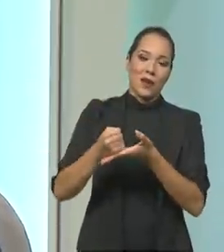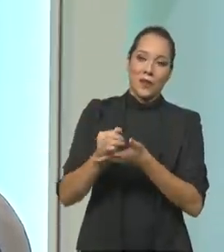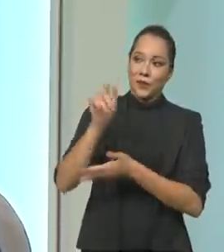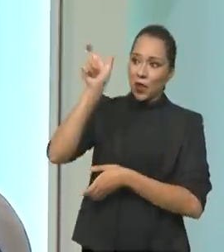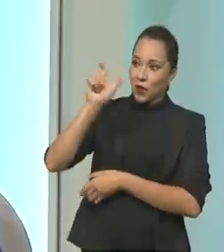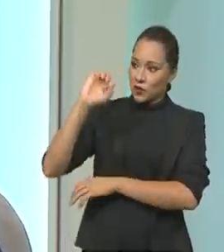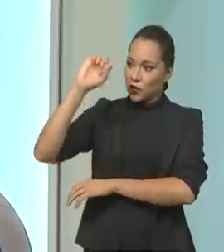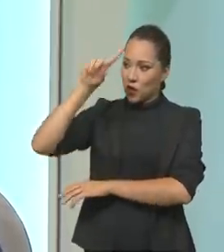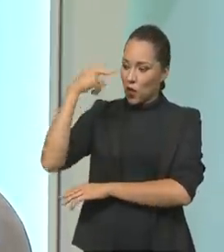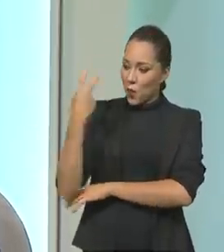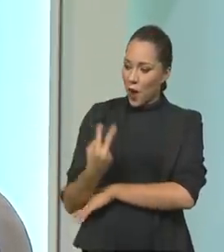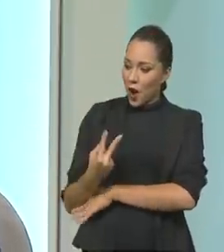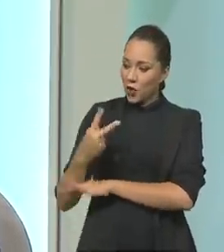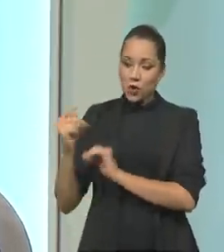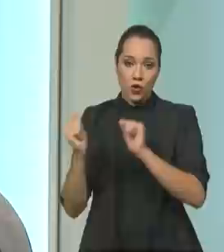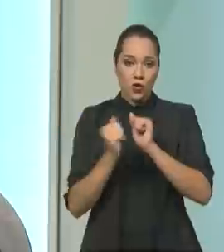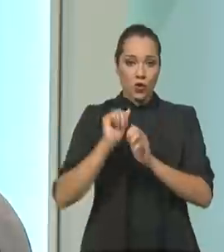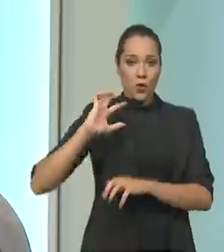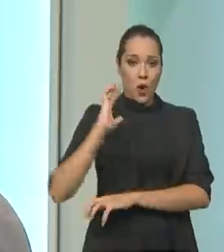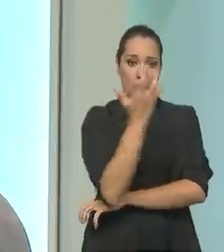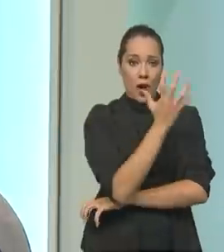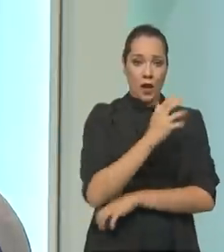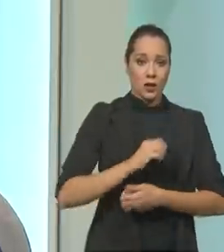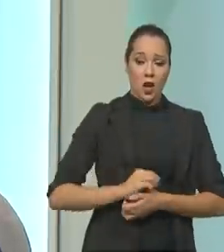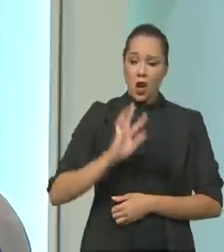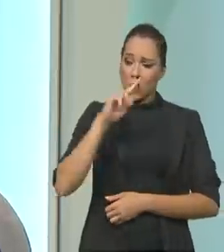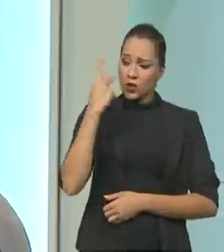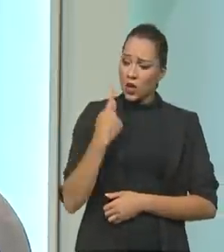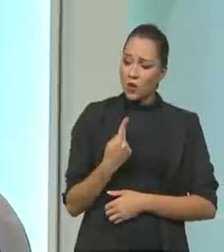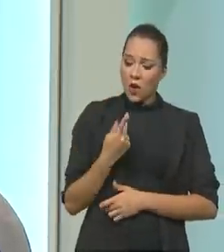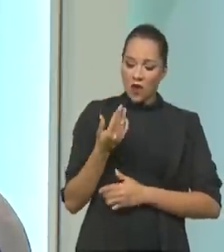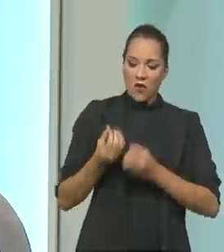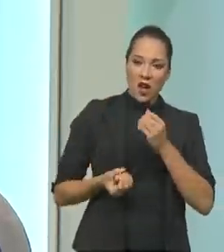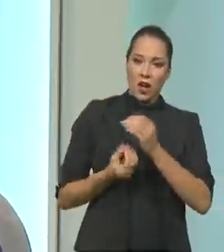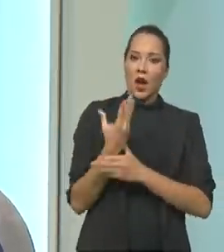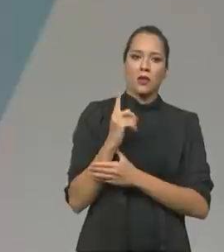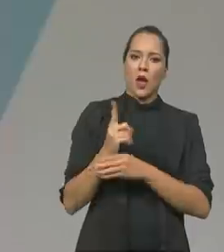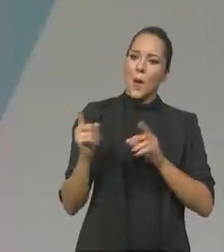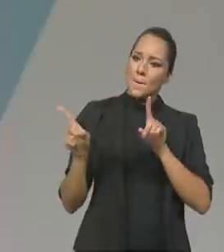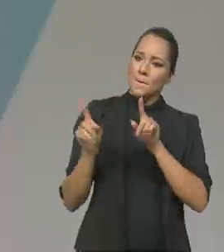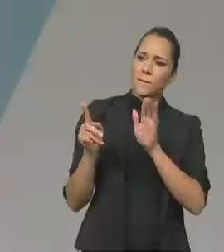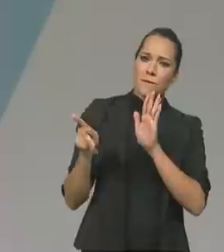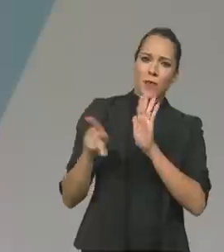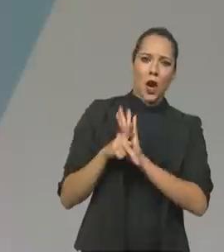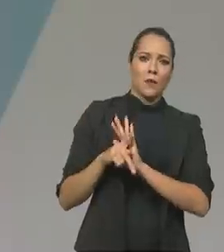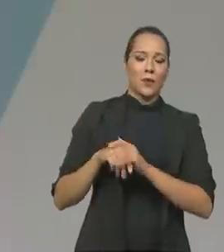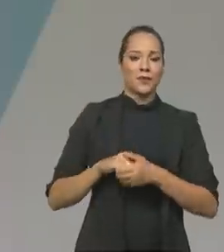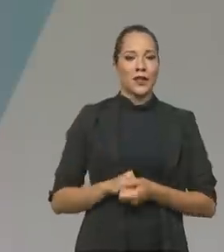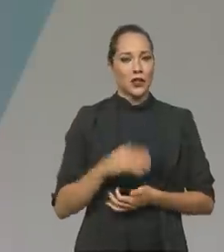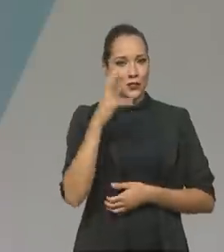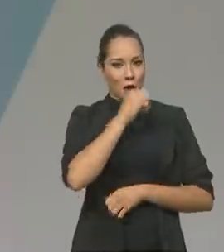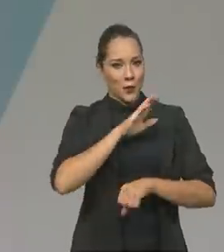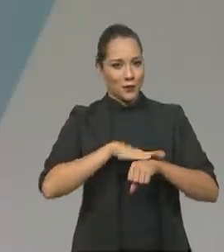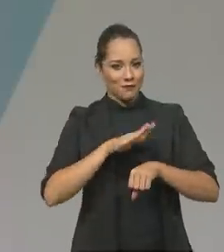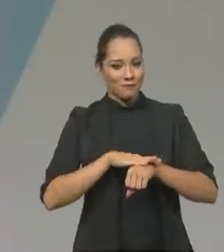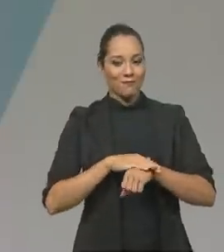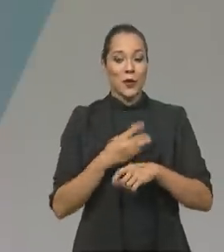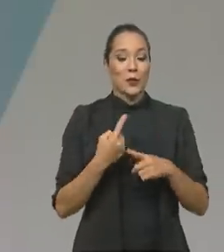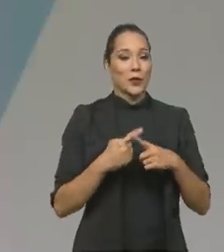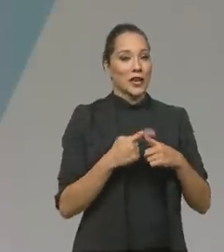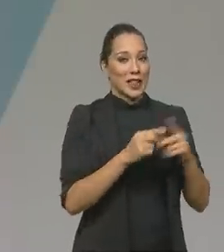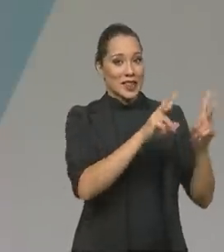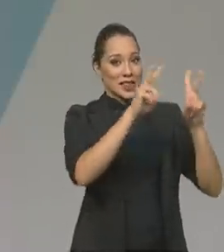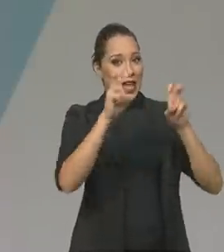homem ao meio ambiente. Porque o homem faz parte do meio, o homem não foi criado em laboratório. Ministro, vamos para um rápido intervalo, daqui a pouco a gente volta, porque